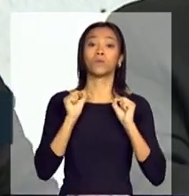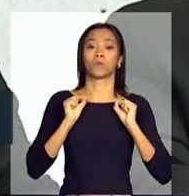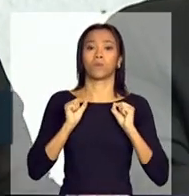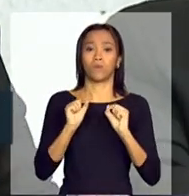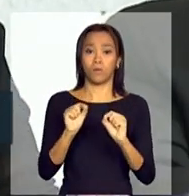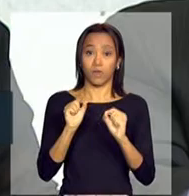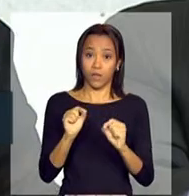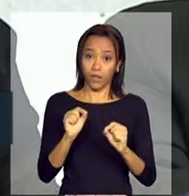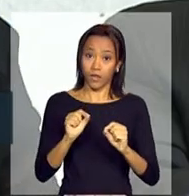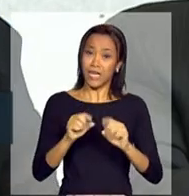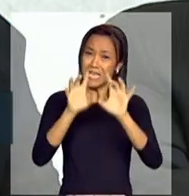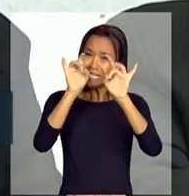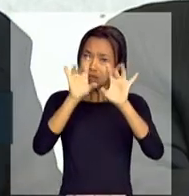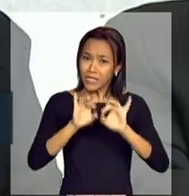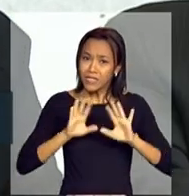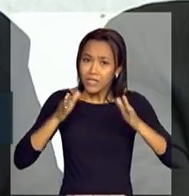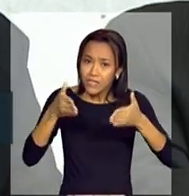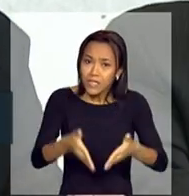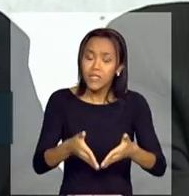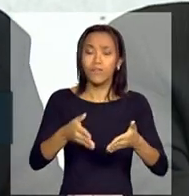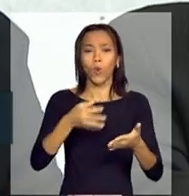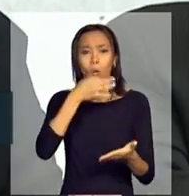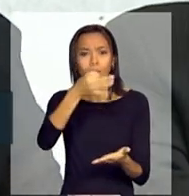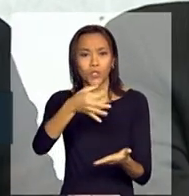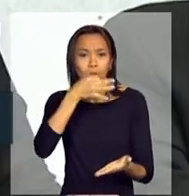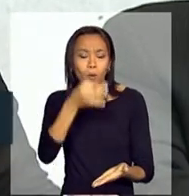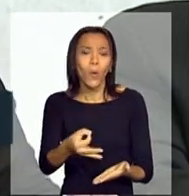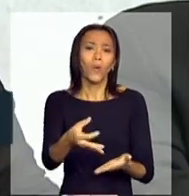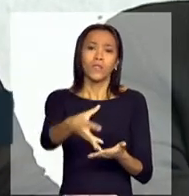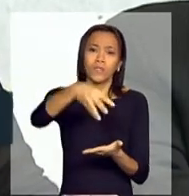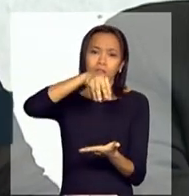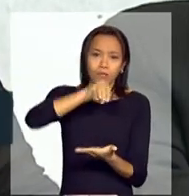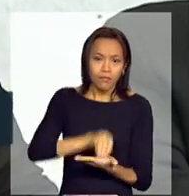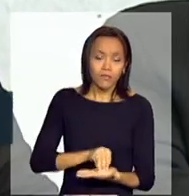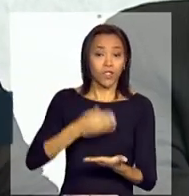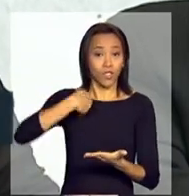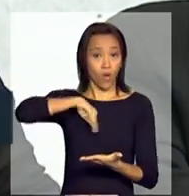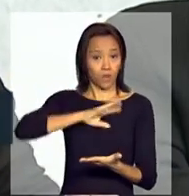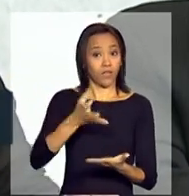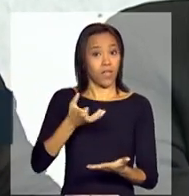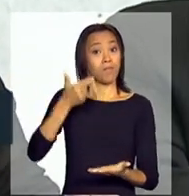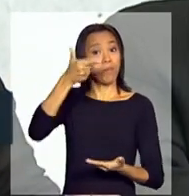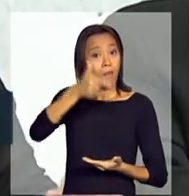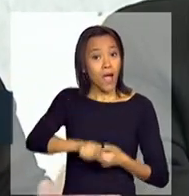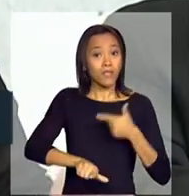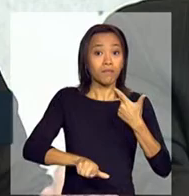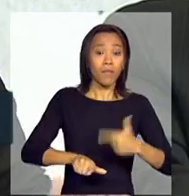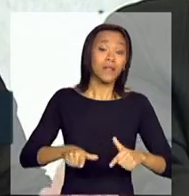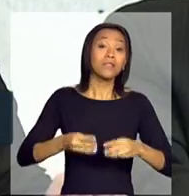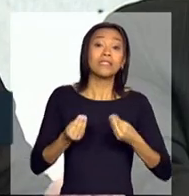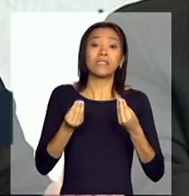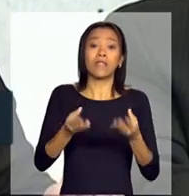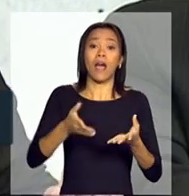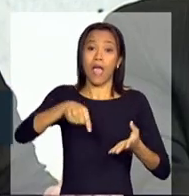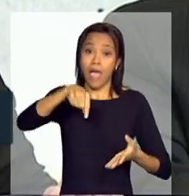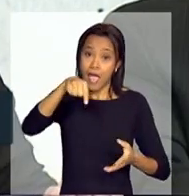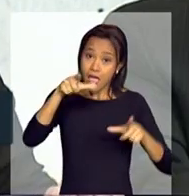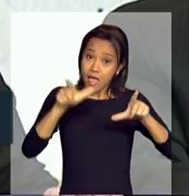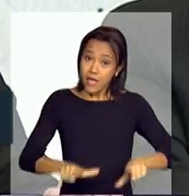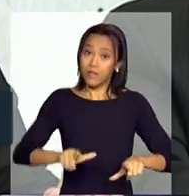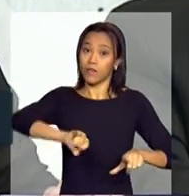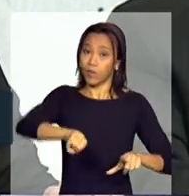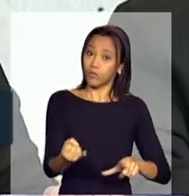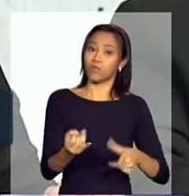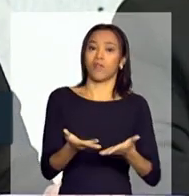de forma específica, ouvindo, e eu acho que queremos cada vez mais ter espaços para poder fazer esse debate.